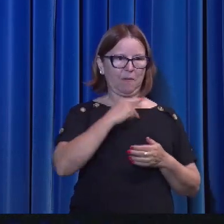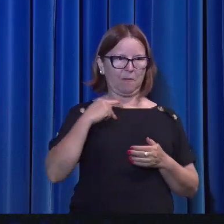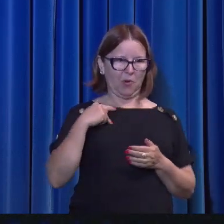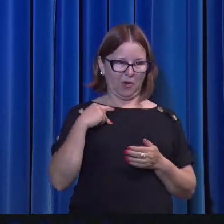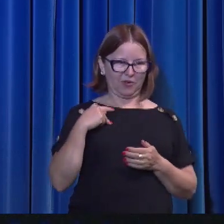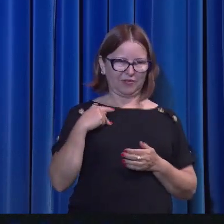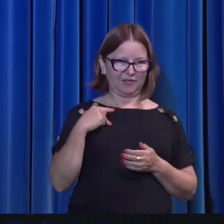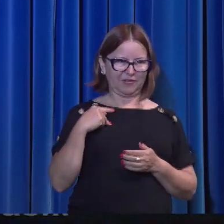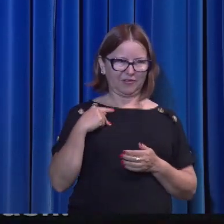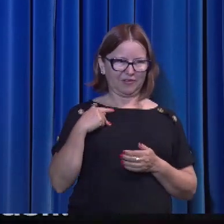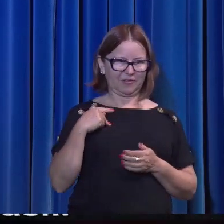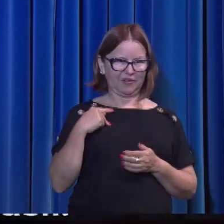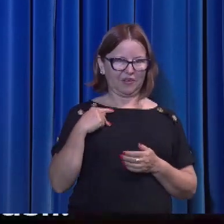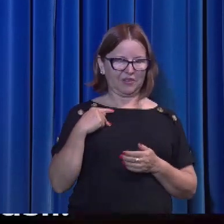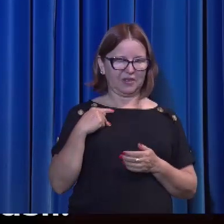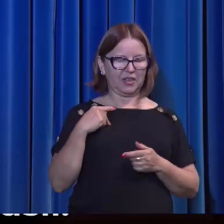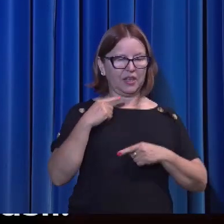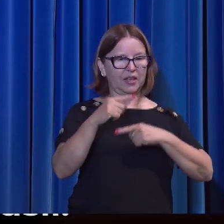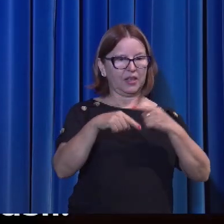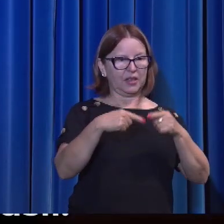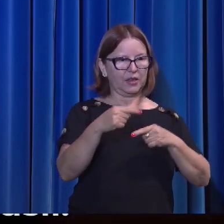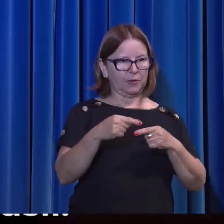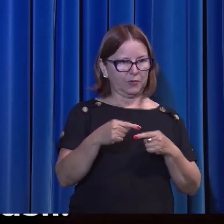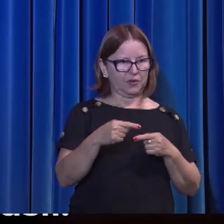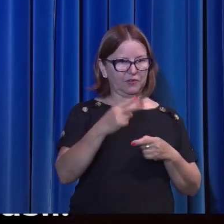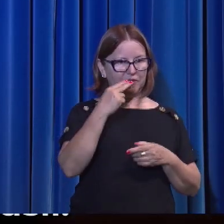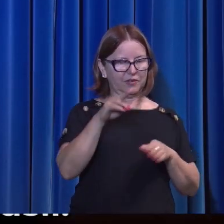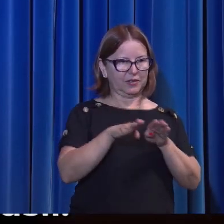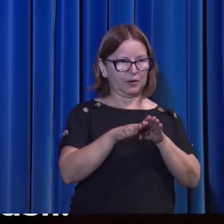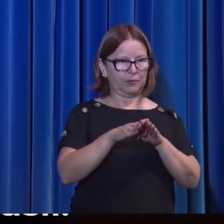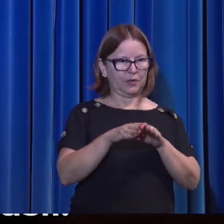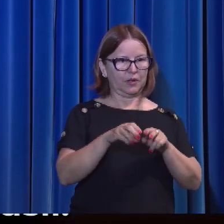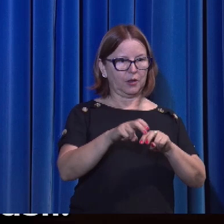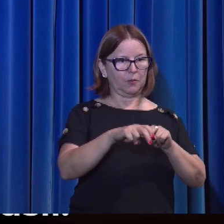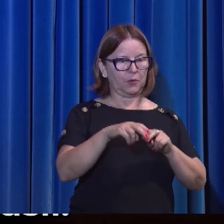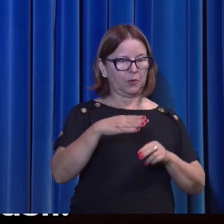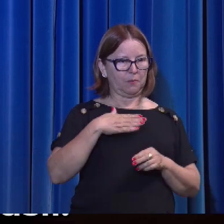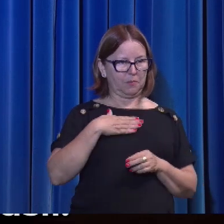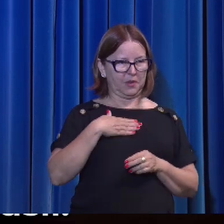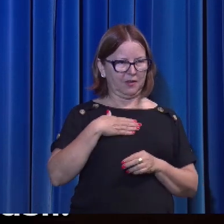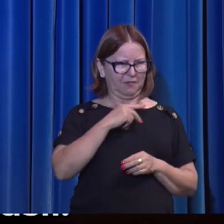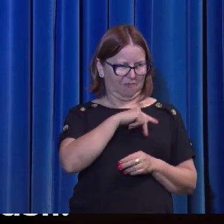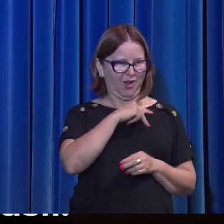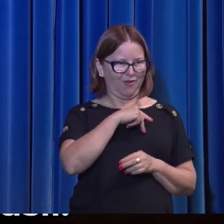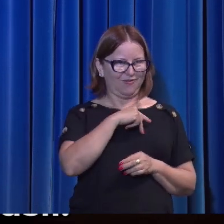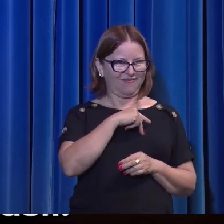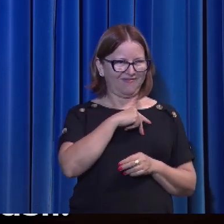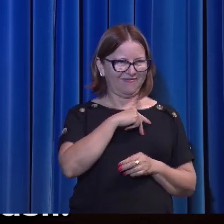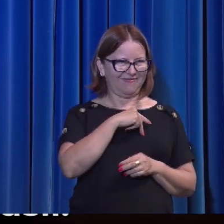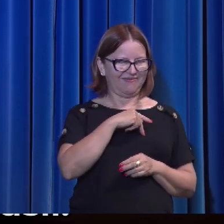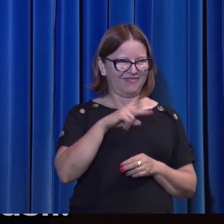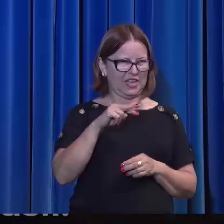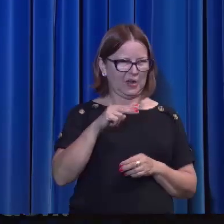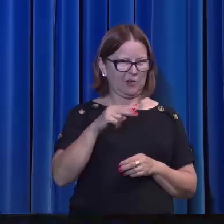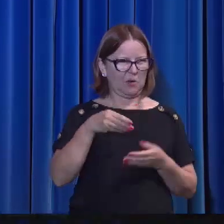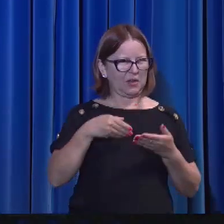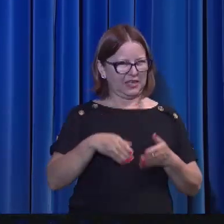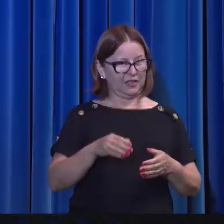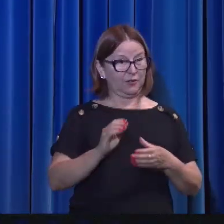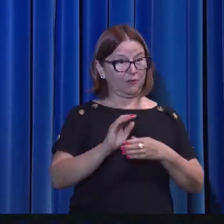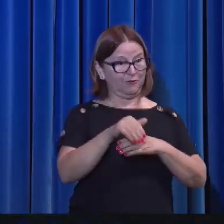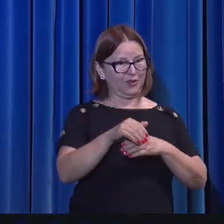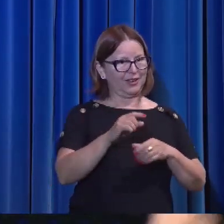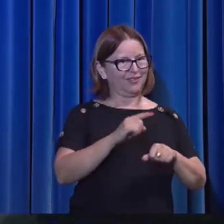e... E afinal, depois de todos, foi visto também por mim, como por um nascido fora do tempo. Paulo diz que viu o Senhor